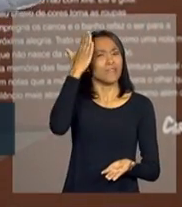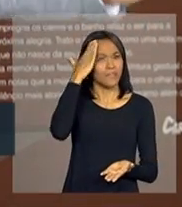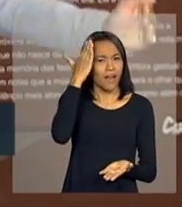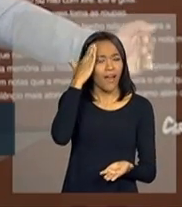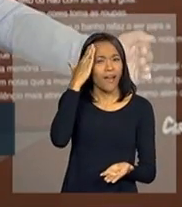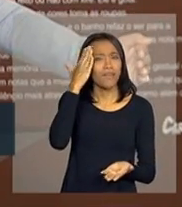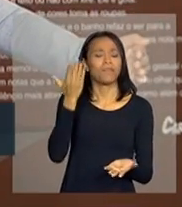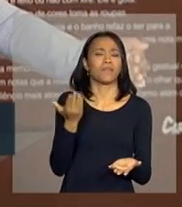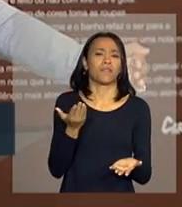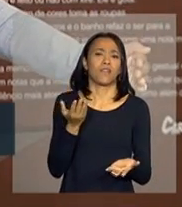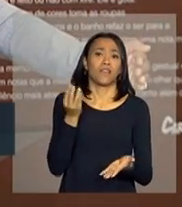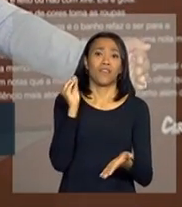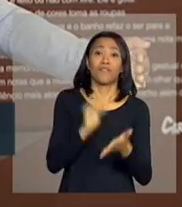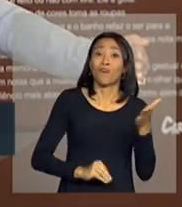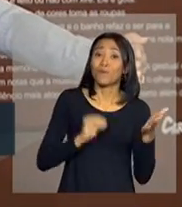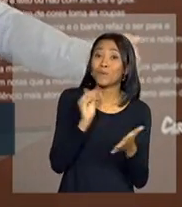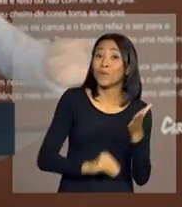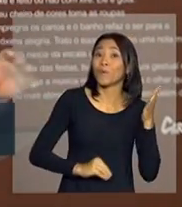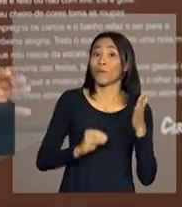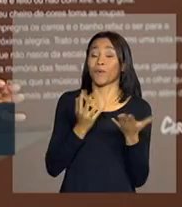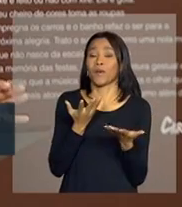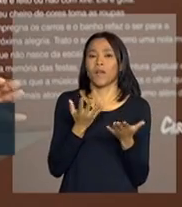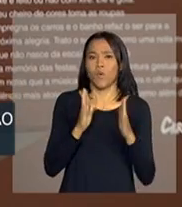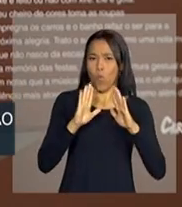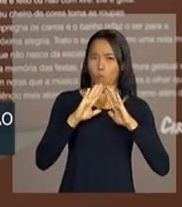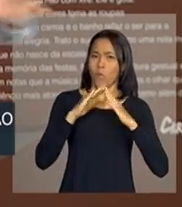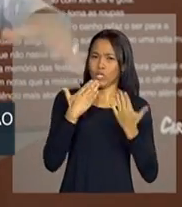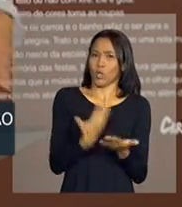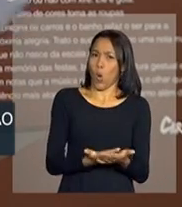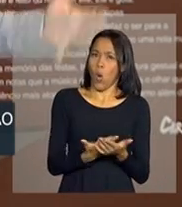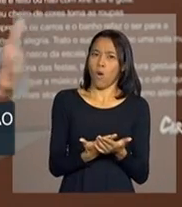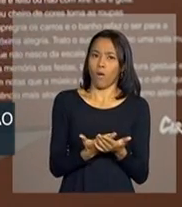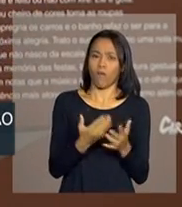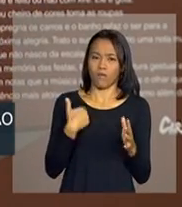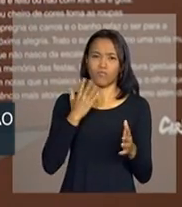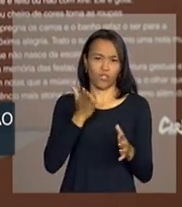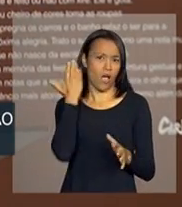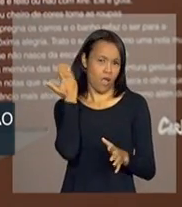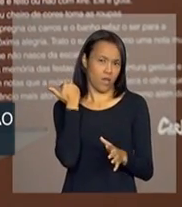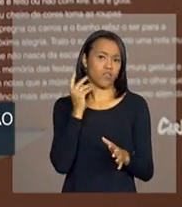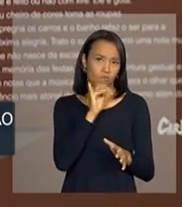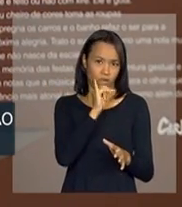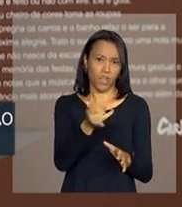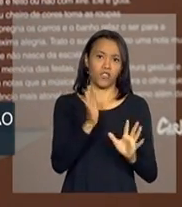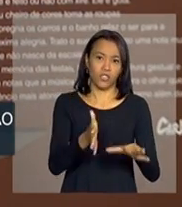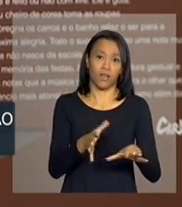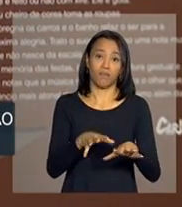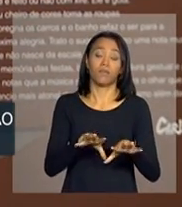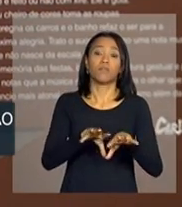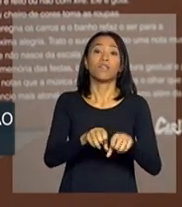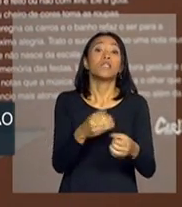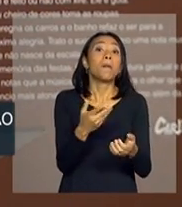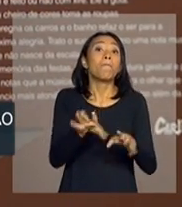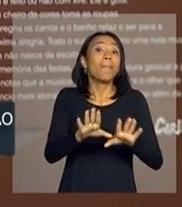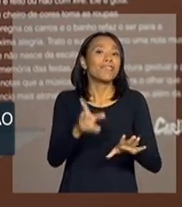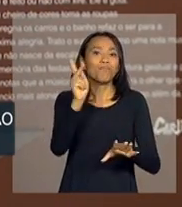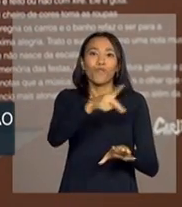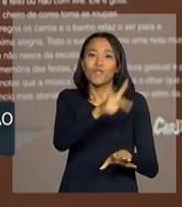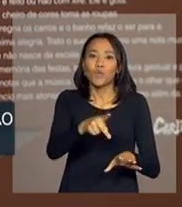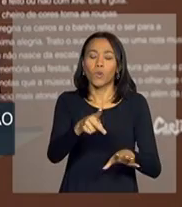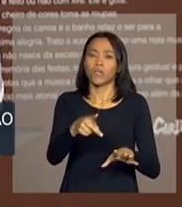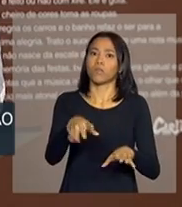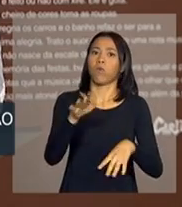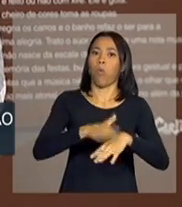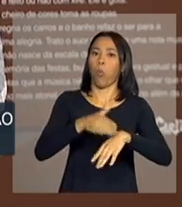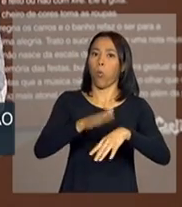faltou a escola formal, todos sabem, já falei isso na imprensa, mas não me faltou grandes professores, e são